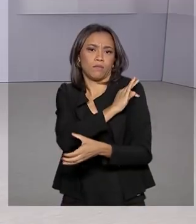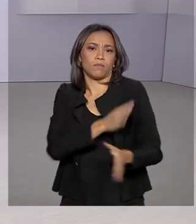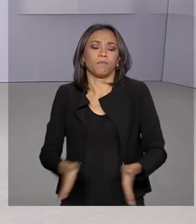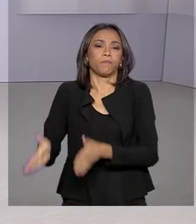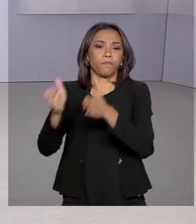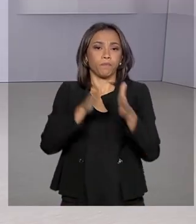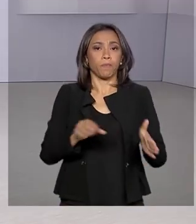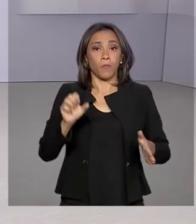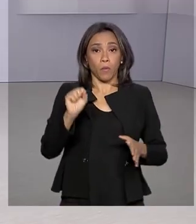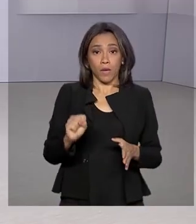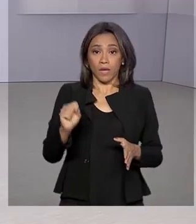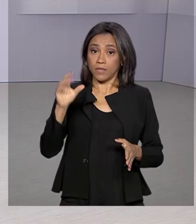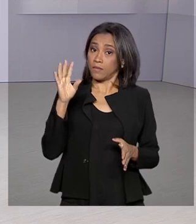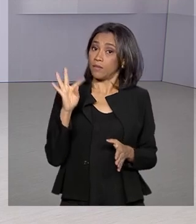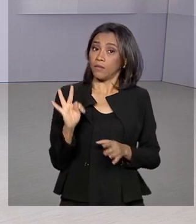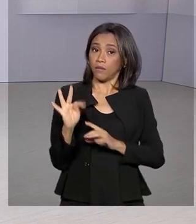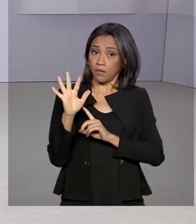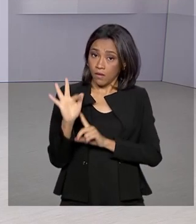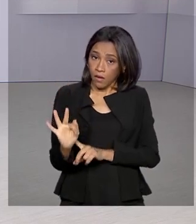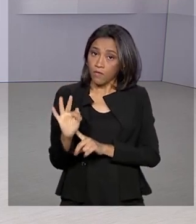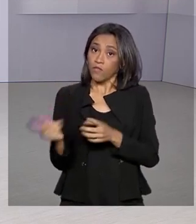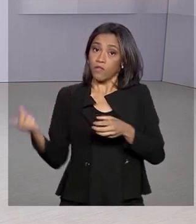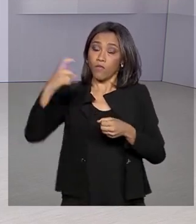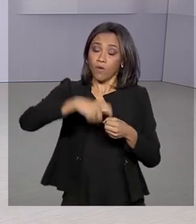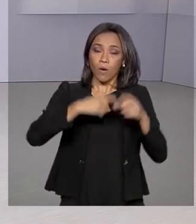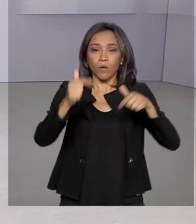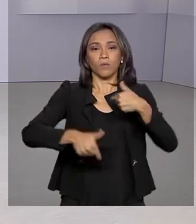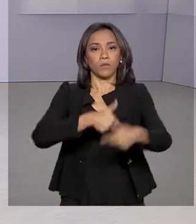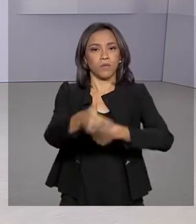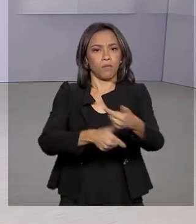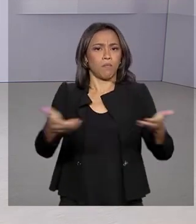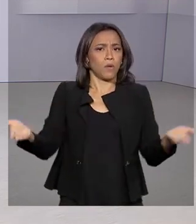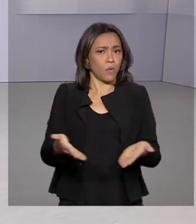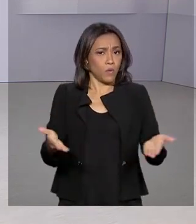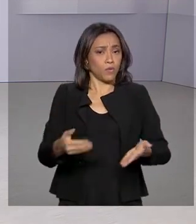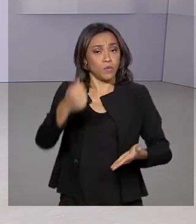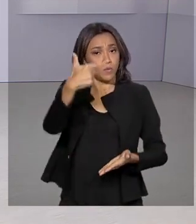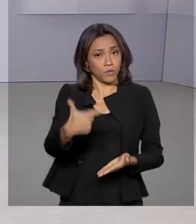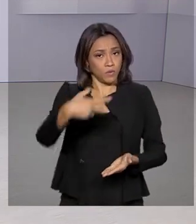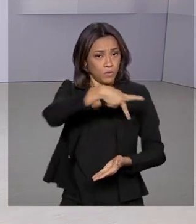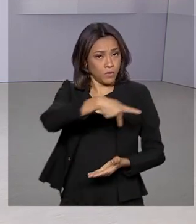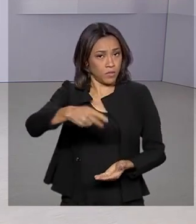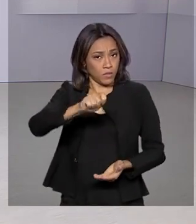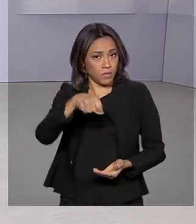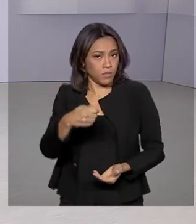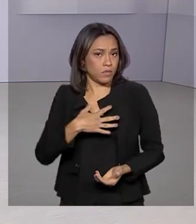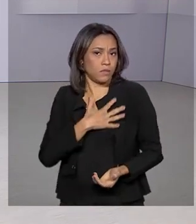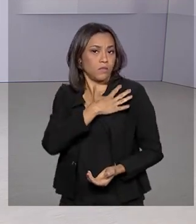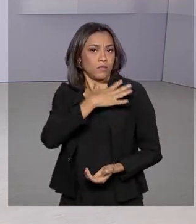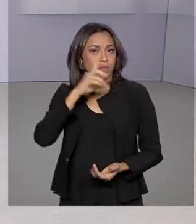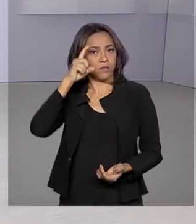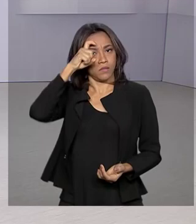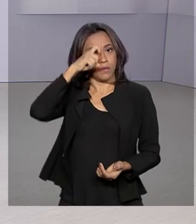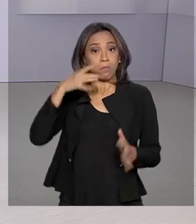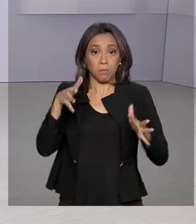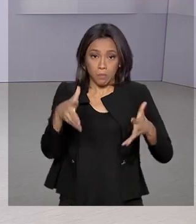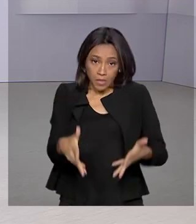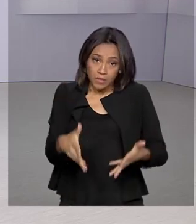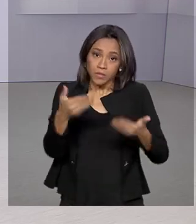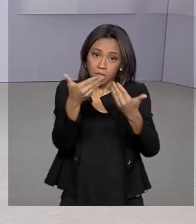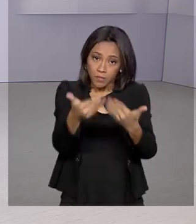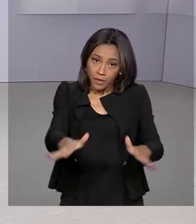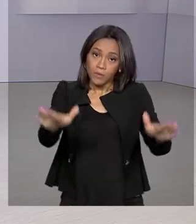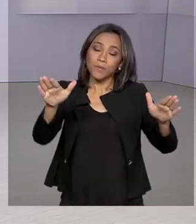Supremo Tribunal Federal retoma hoje os trabalhos. O vice-presidente Hamilton Mourão participa da abertura do ano judiciário.